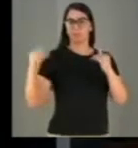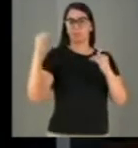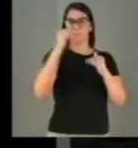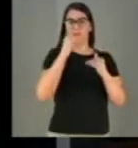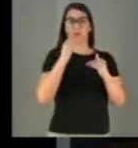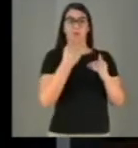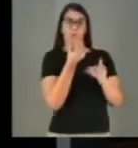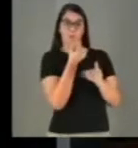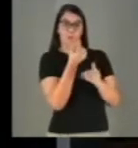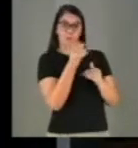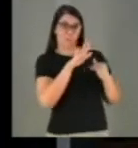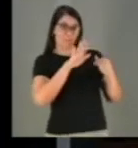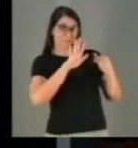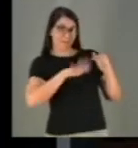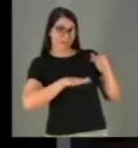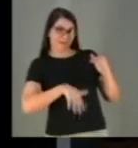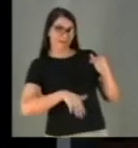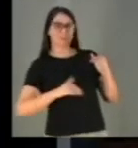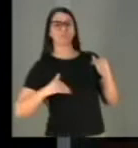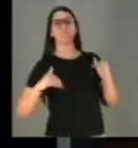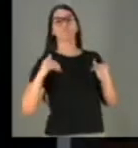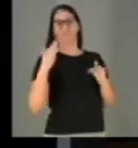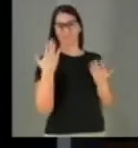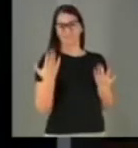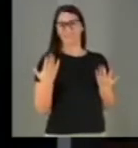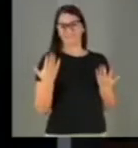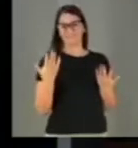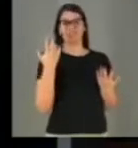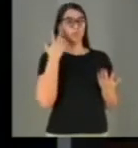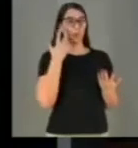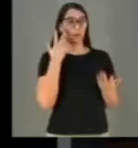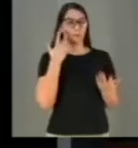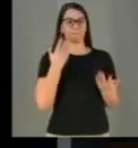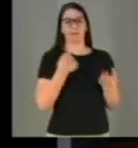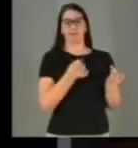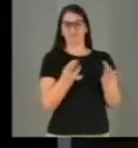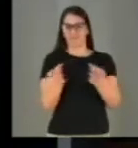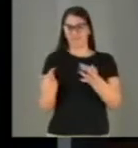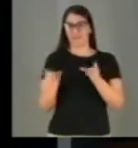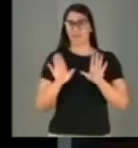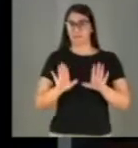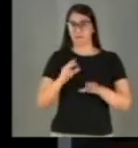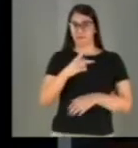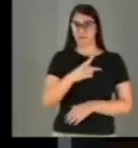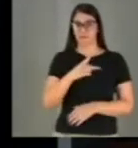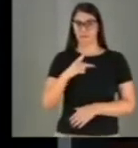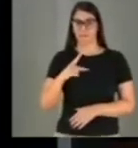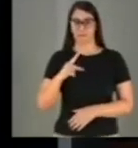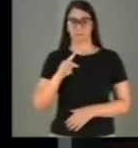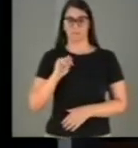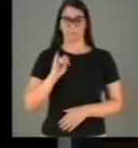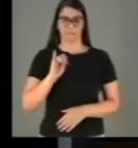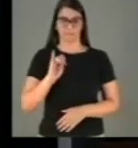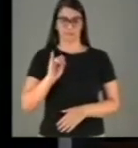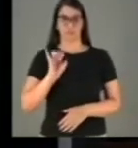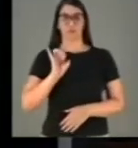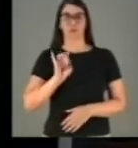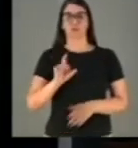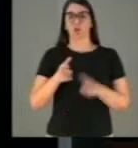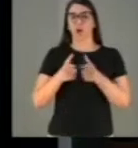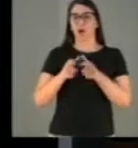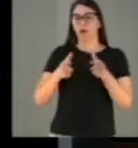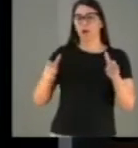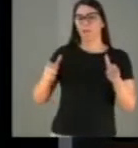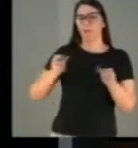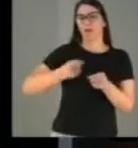barateariam os custos em condições normais, mas que, sob o PPI, apenas ampliam a margem